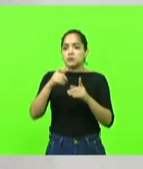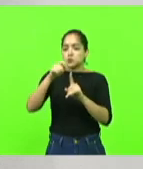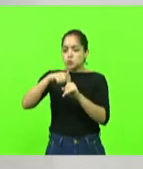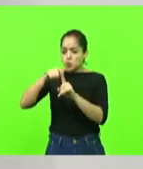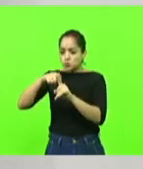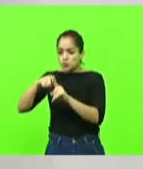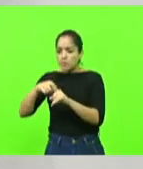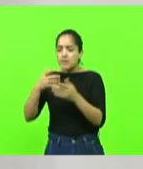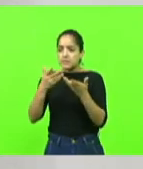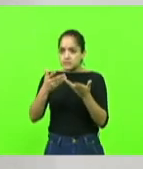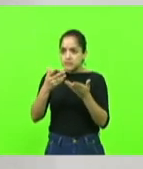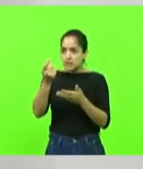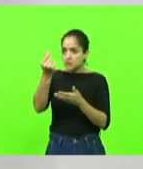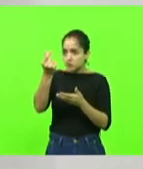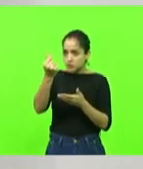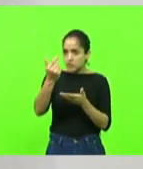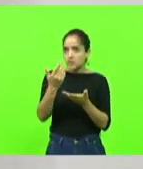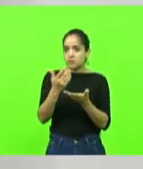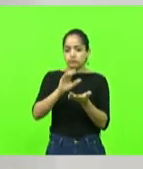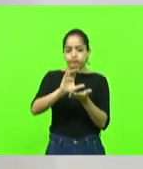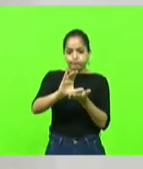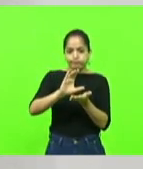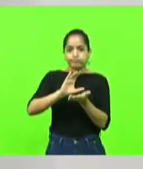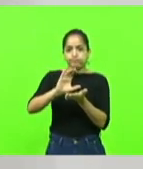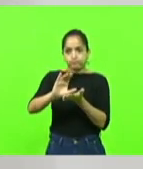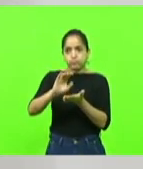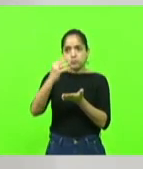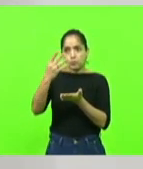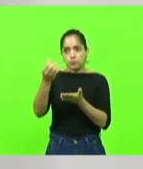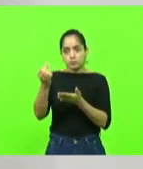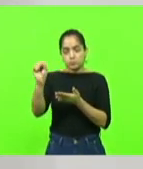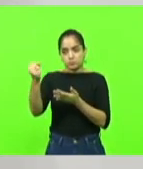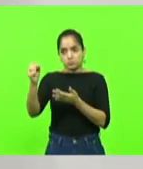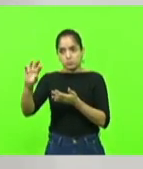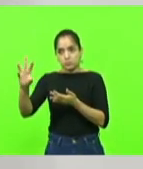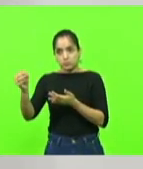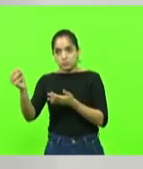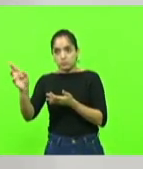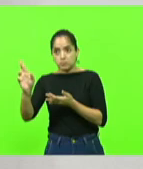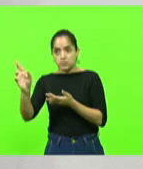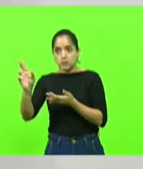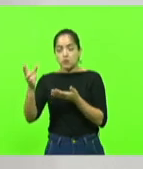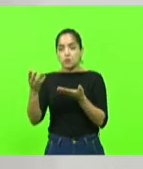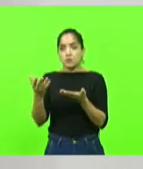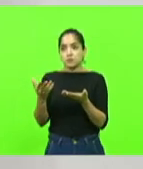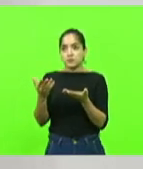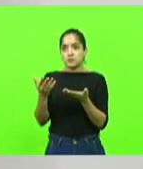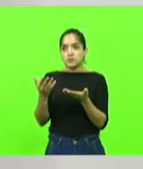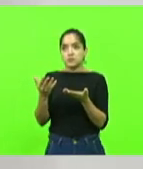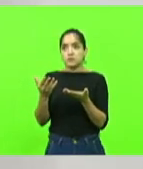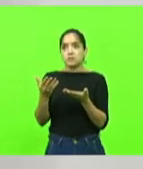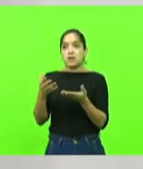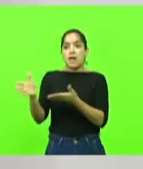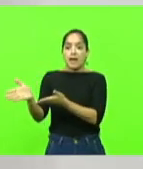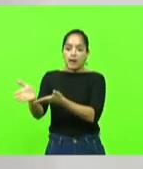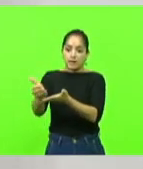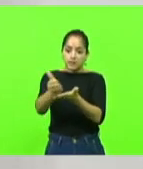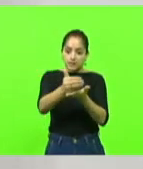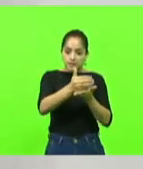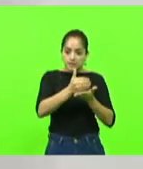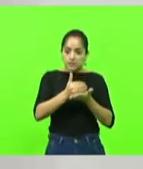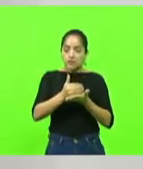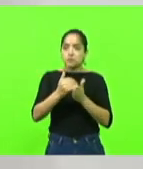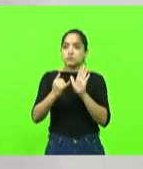nossos 468 milhões de reais até agora, no Cimes Corrente, arrecadado em forma de SMS.